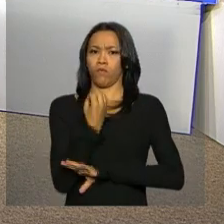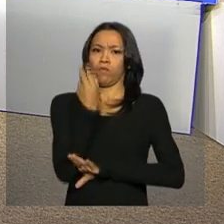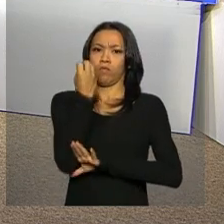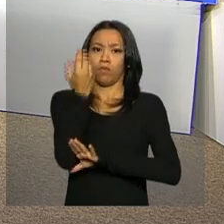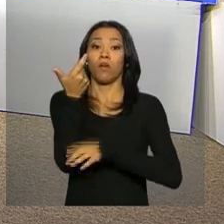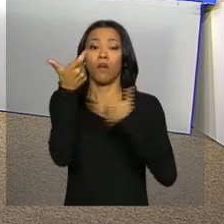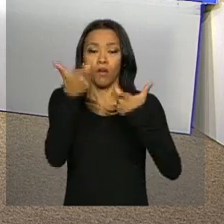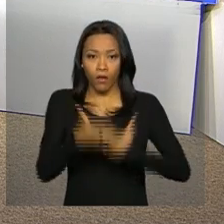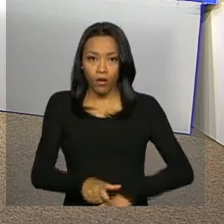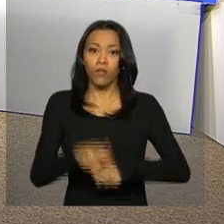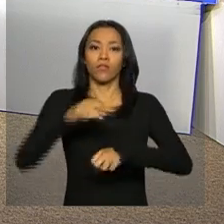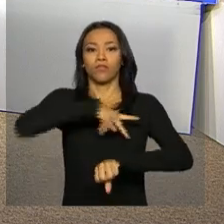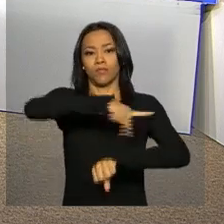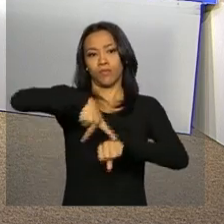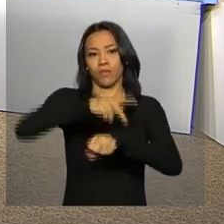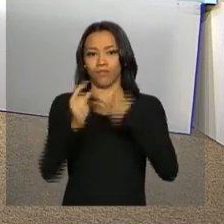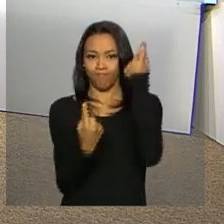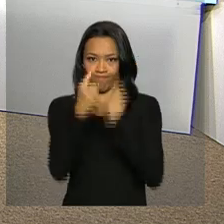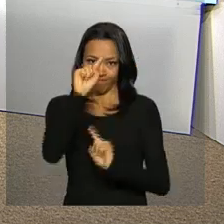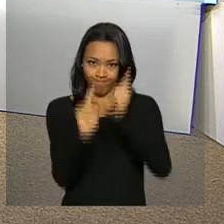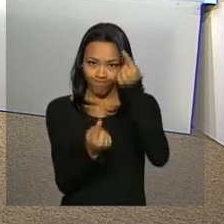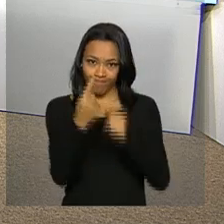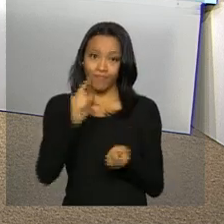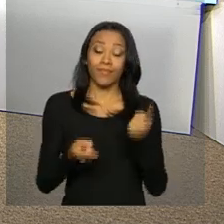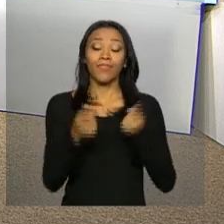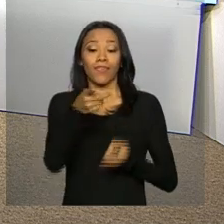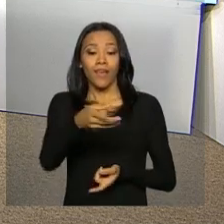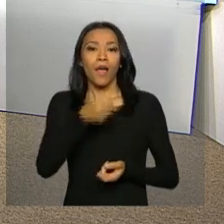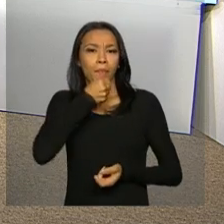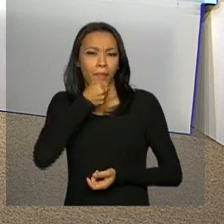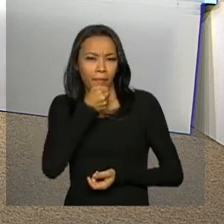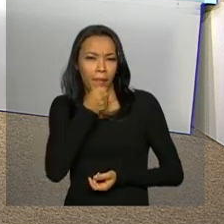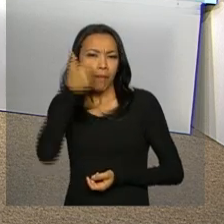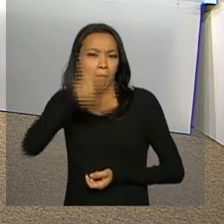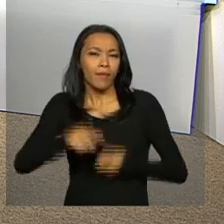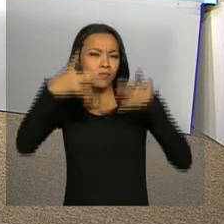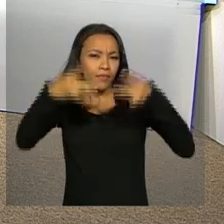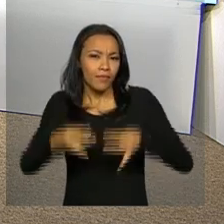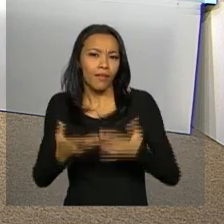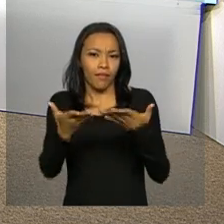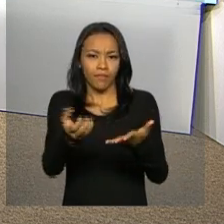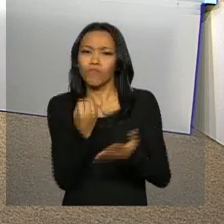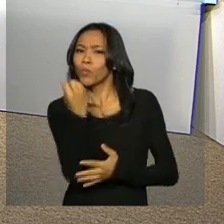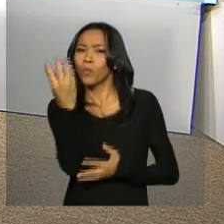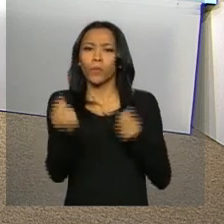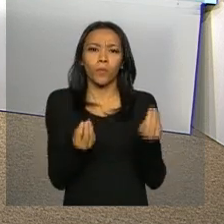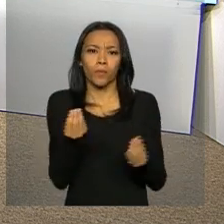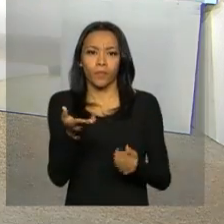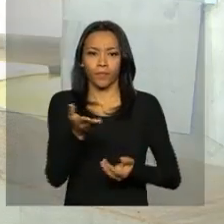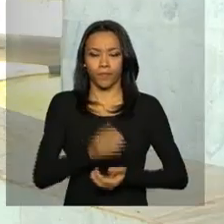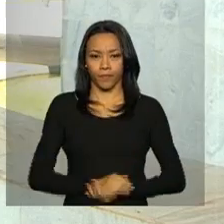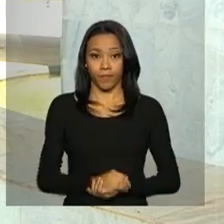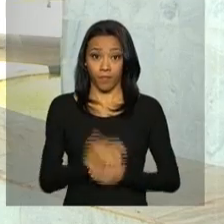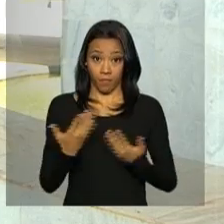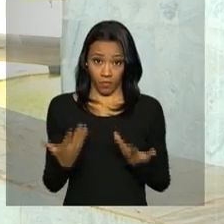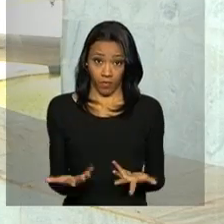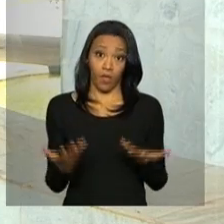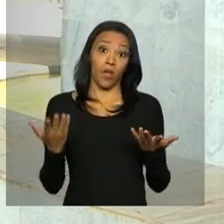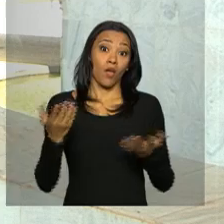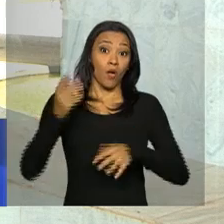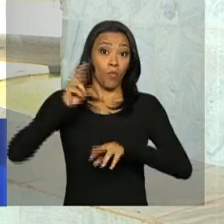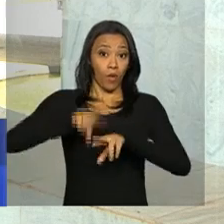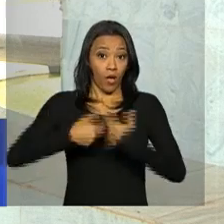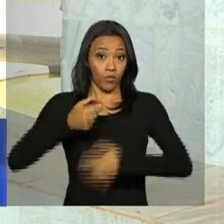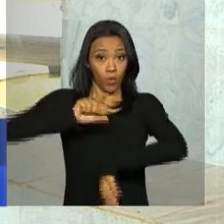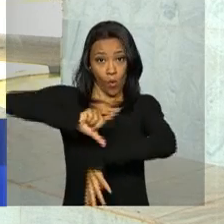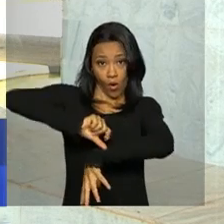Santiago, no Chile. Ana Gabriela Salles tem mais detalhes dessa viagem. Ana? Oi, Jaime. Bom, como o horário